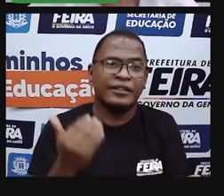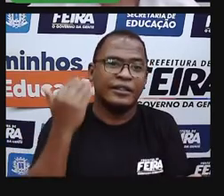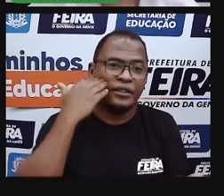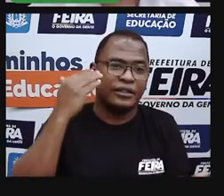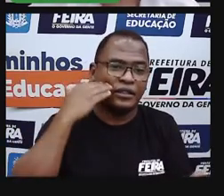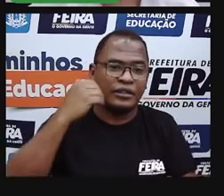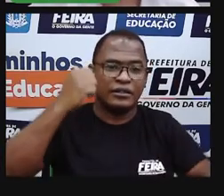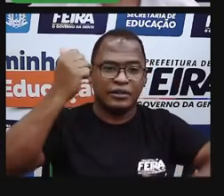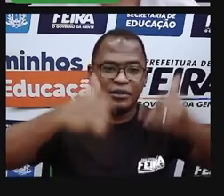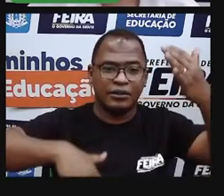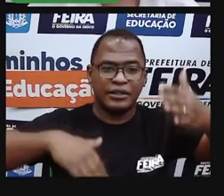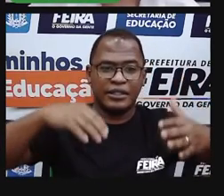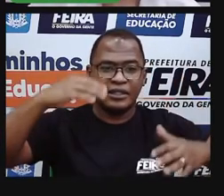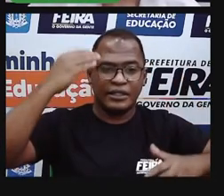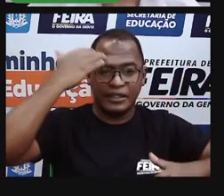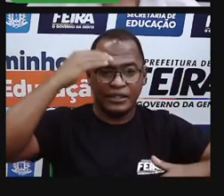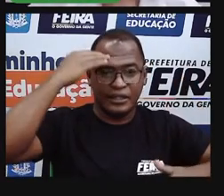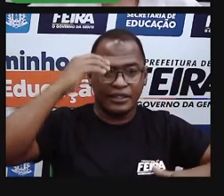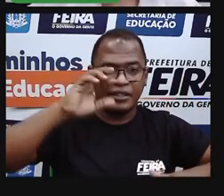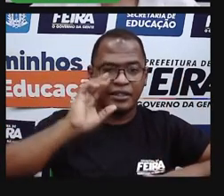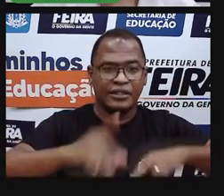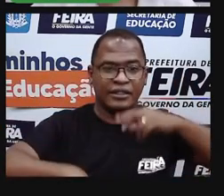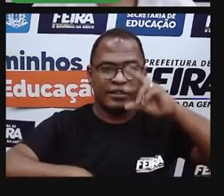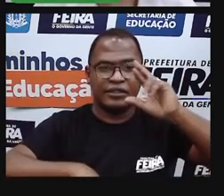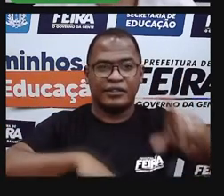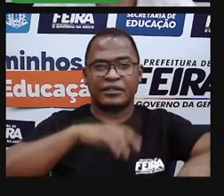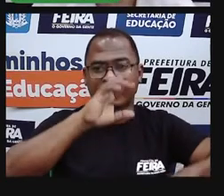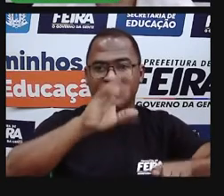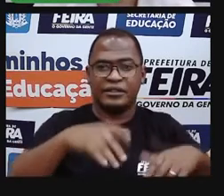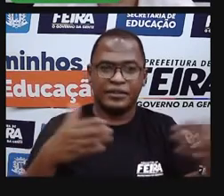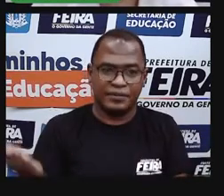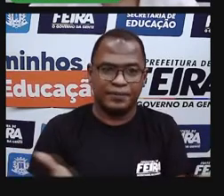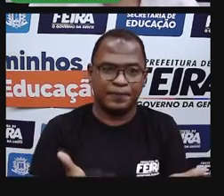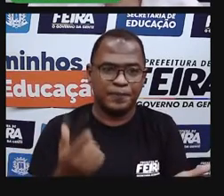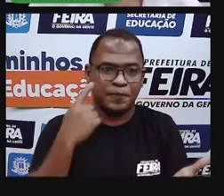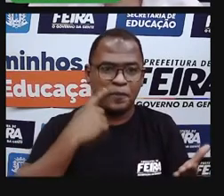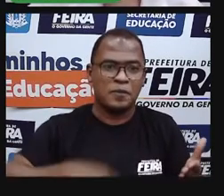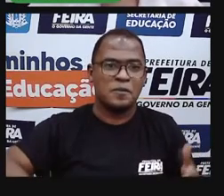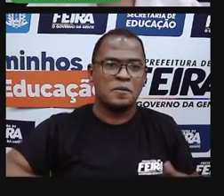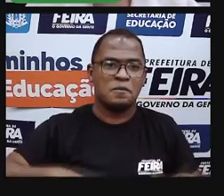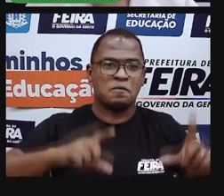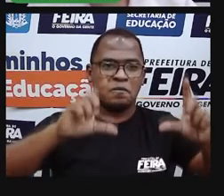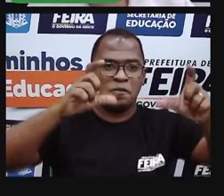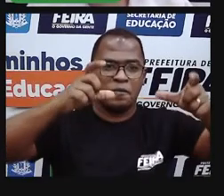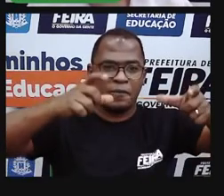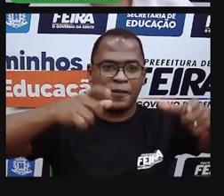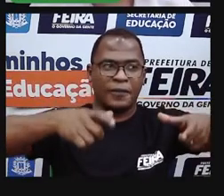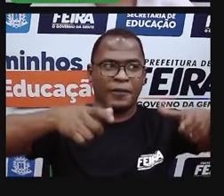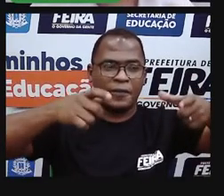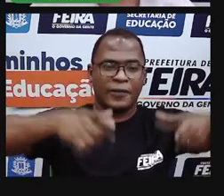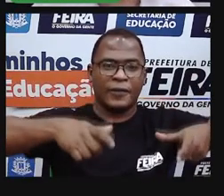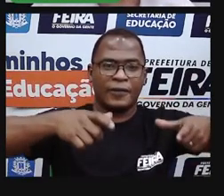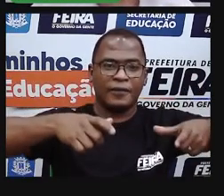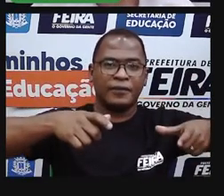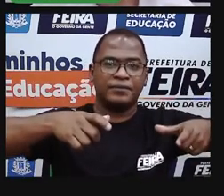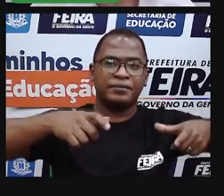pouquinho sobre essa diferença, tá bom? Aqui nós temos um mapa. Vocês já viram o mapa da nossa princesa do sertão?